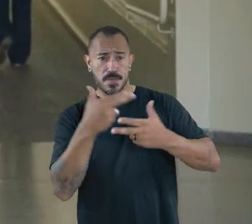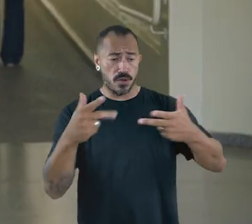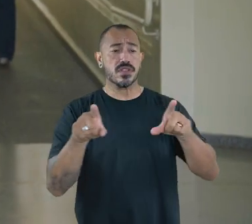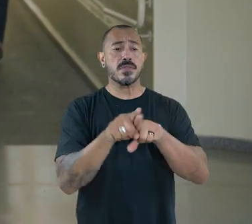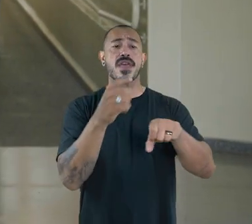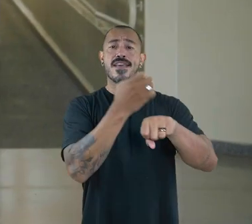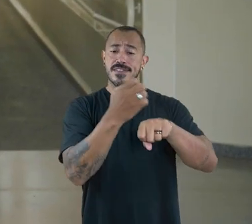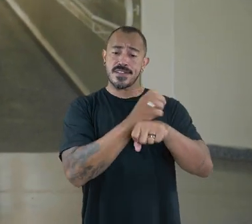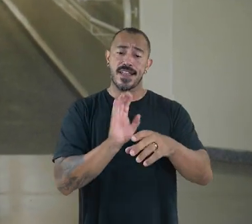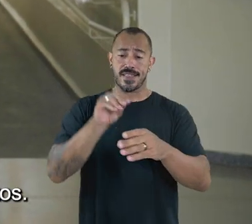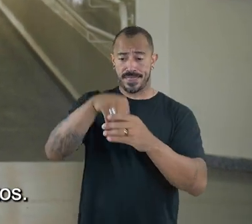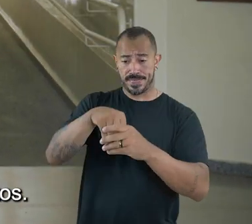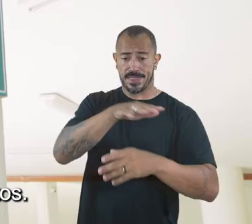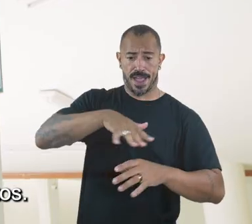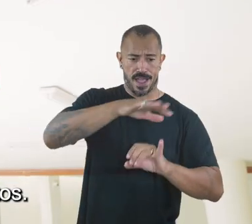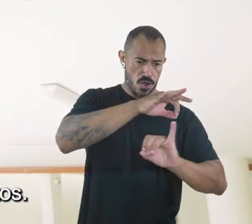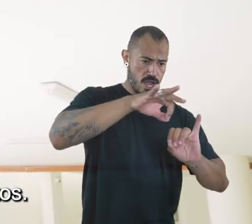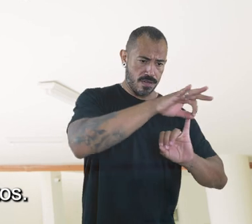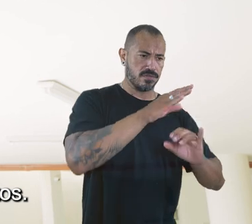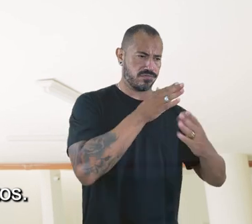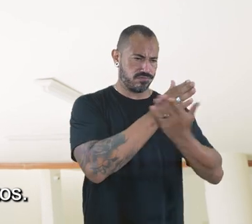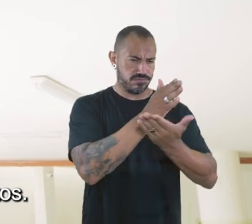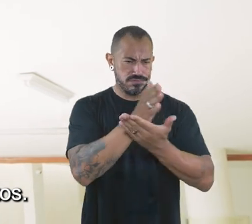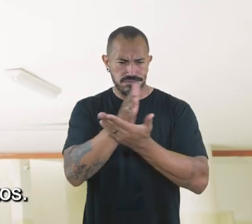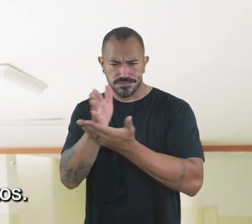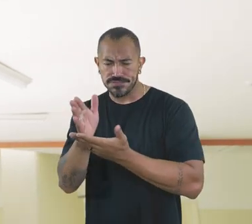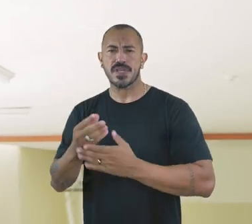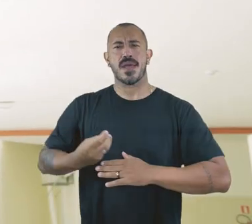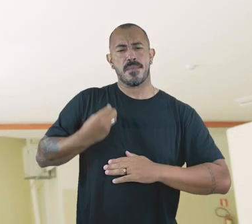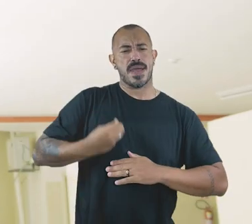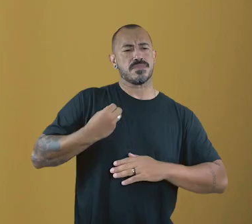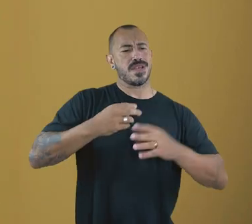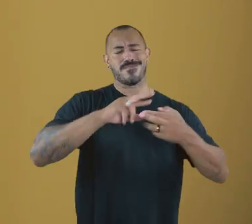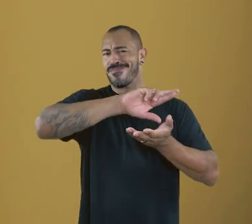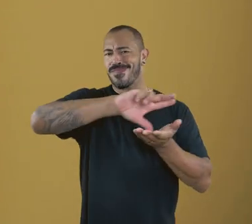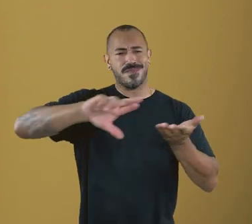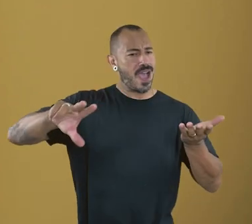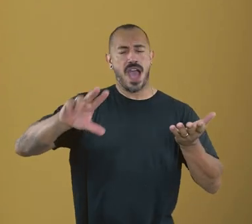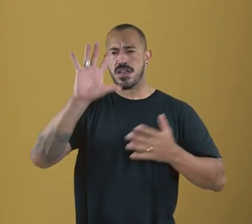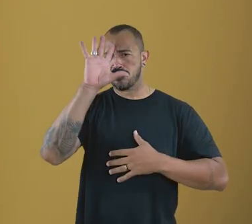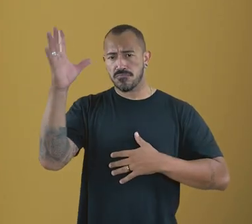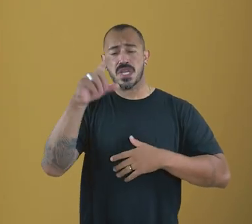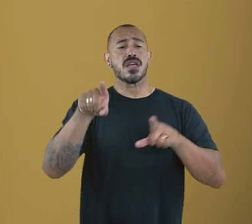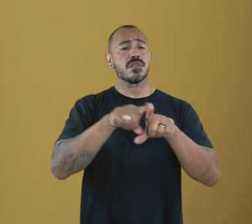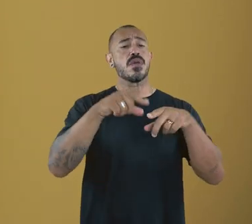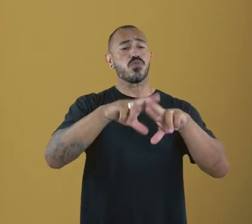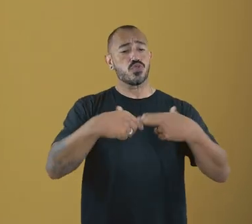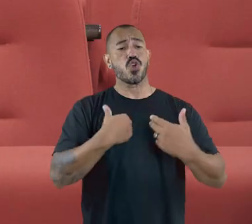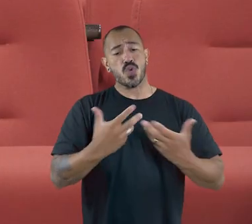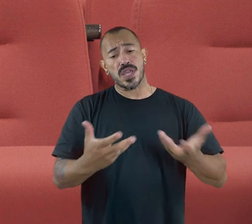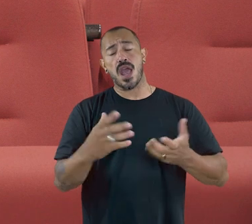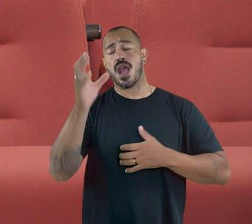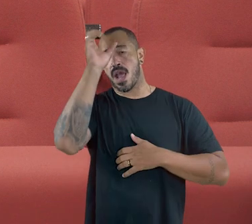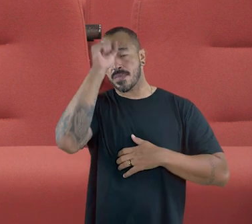oportunidade, como estagiária aqui dentro também, de participar de vários eventos. Eu sempre quis ser mais, aprender mais.